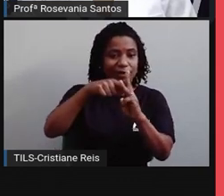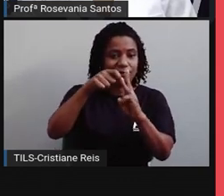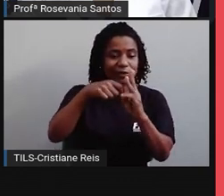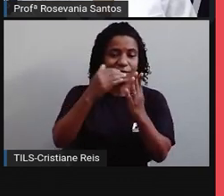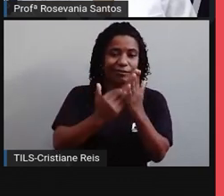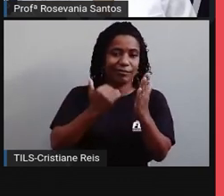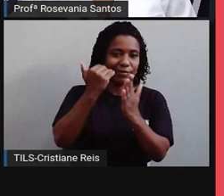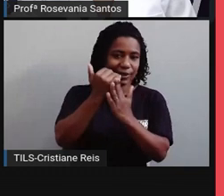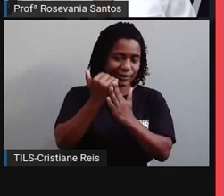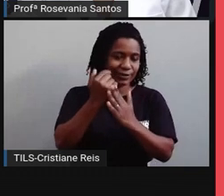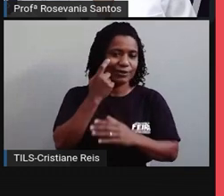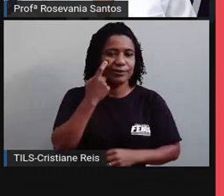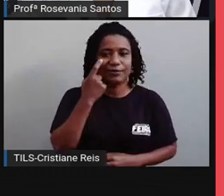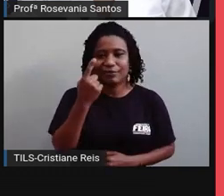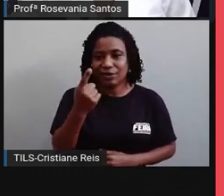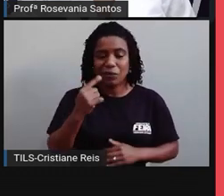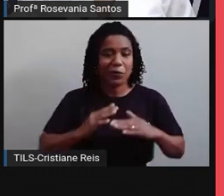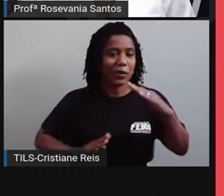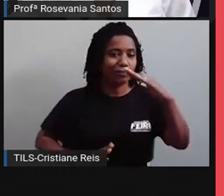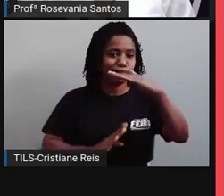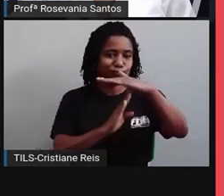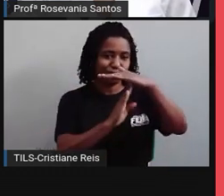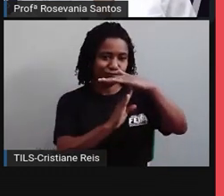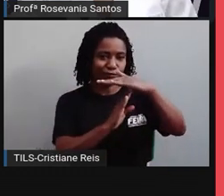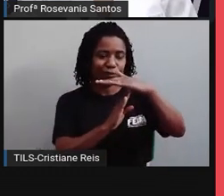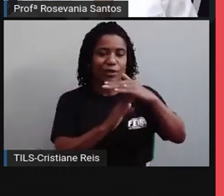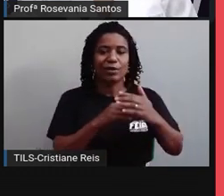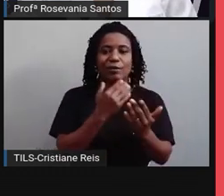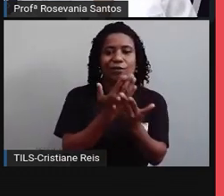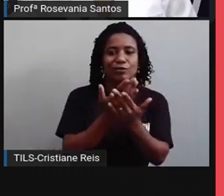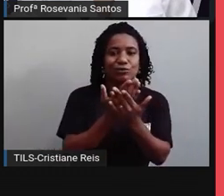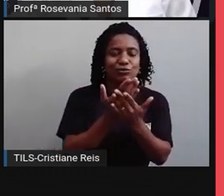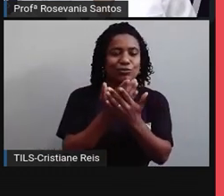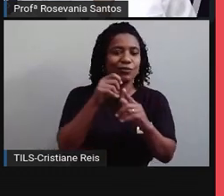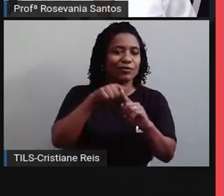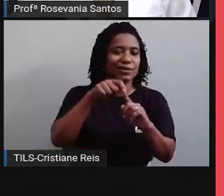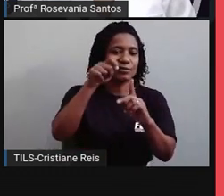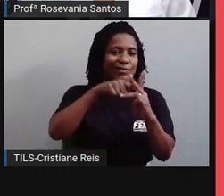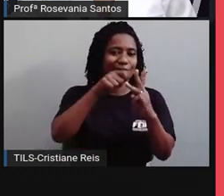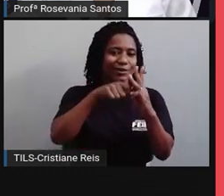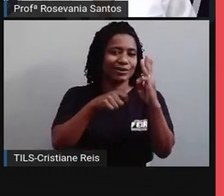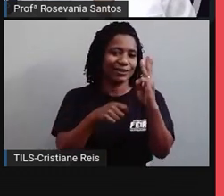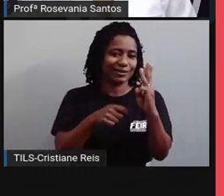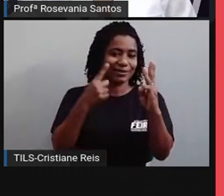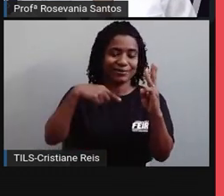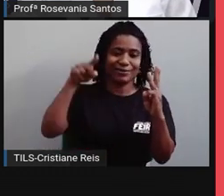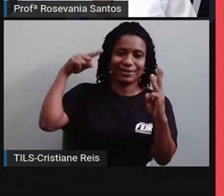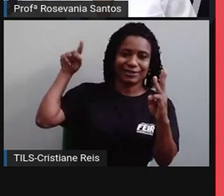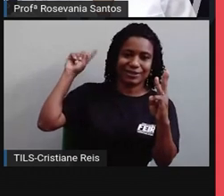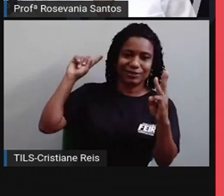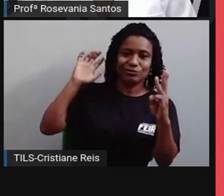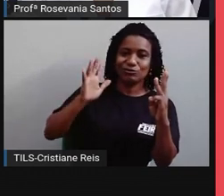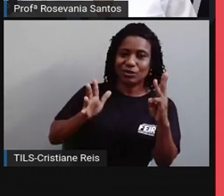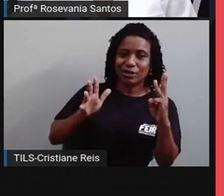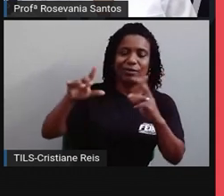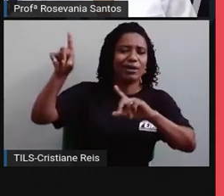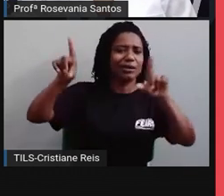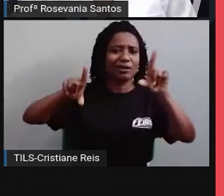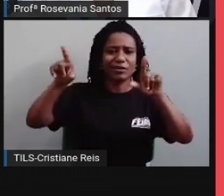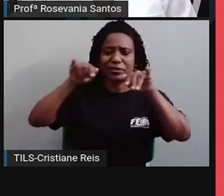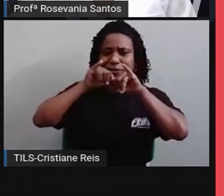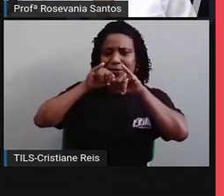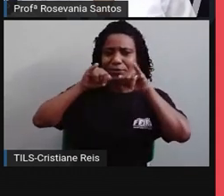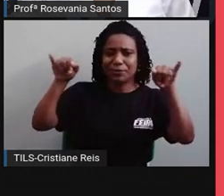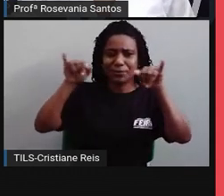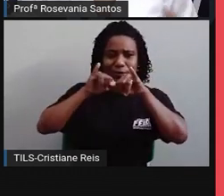Né, no momento que a gente está agora. Porque aqui o estudo dessa tabela é só até março, mas a gente acompanha o noticiário e a gente